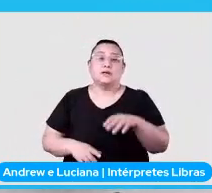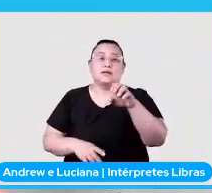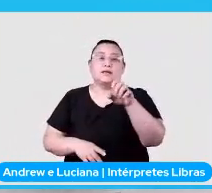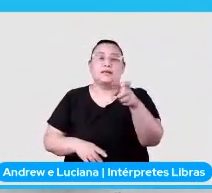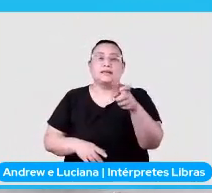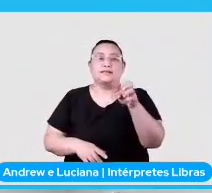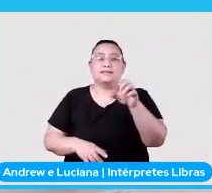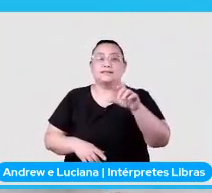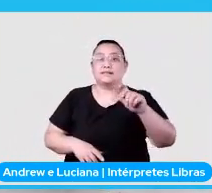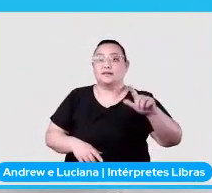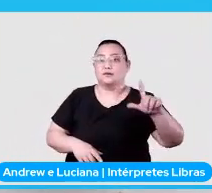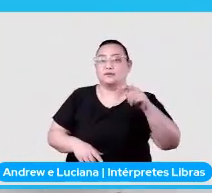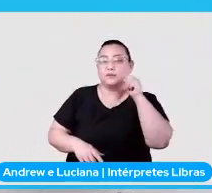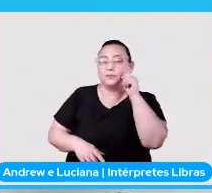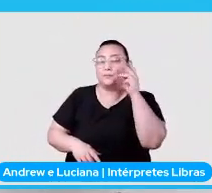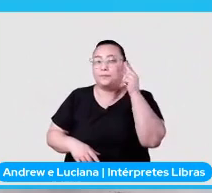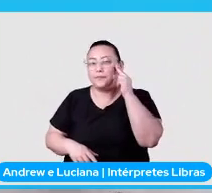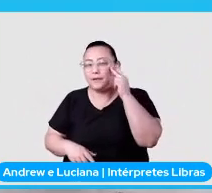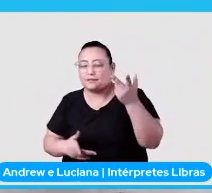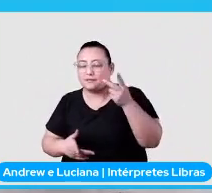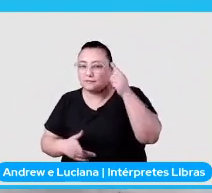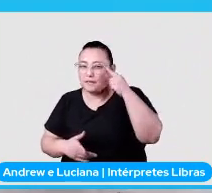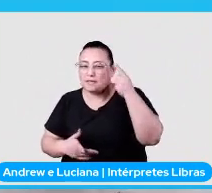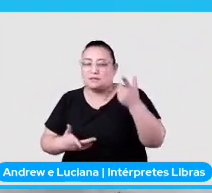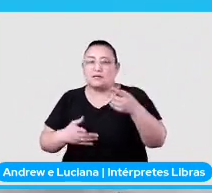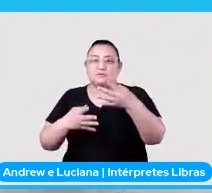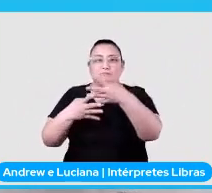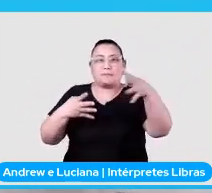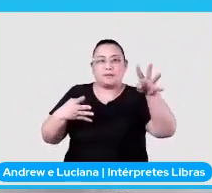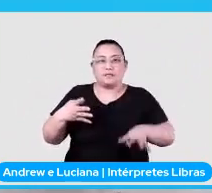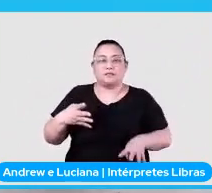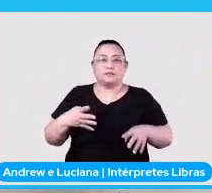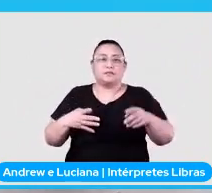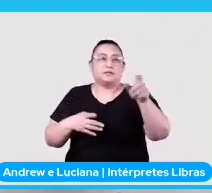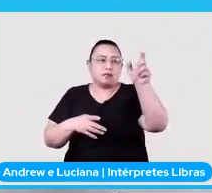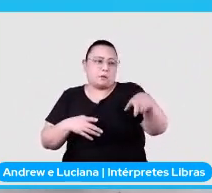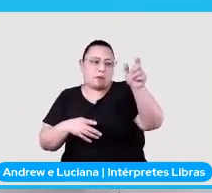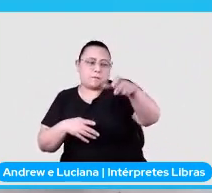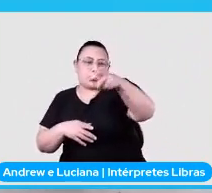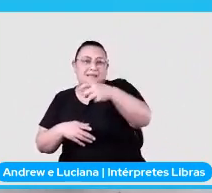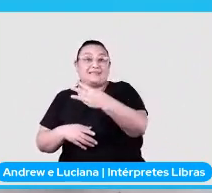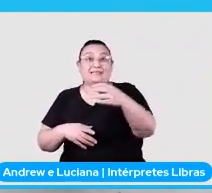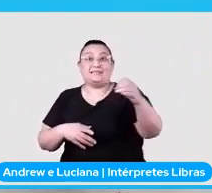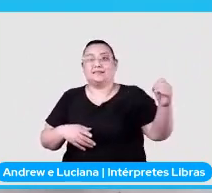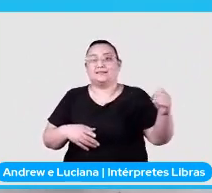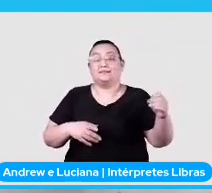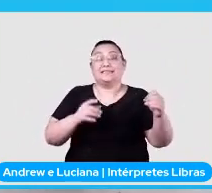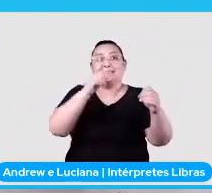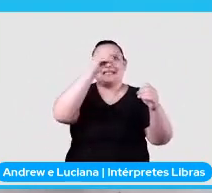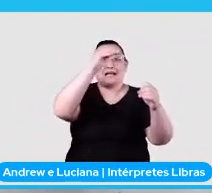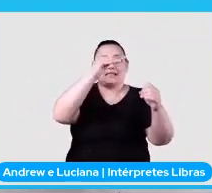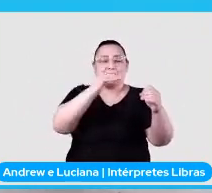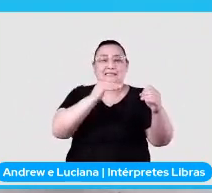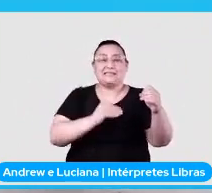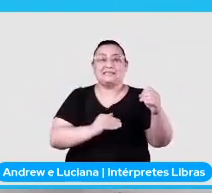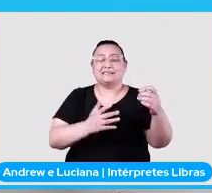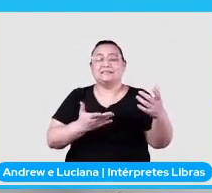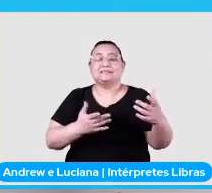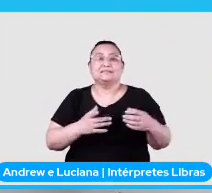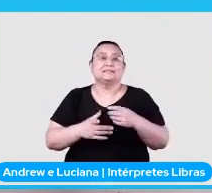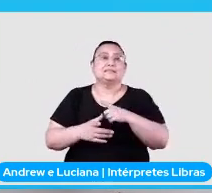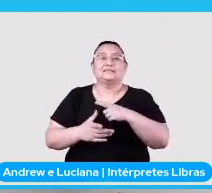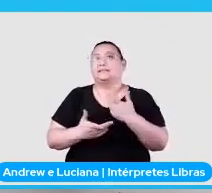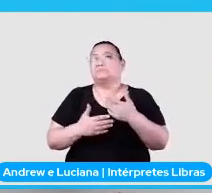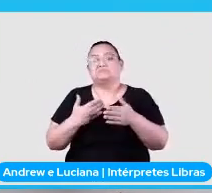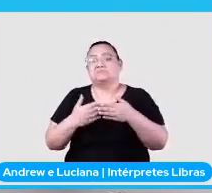lá na sua planilha. E aí você, sei lá, das suas 300 colunas, para cada linha da sua planilha, você tem, sei lá,